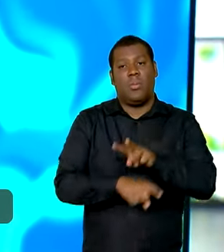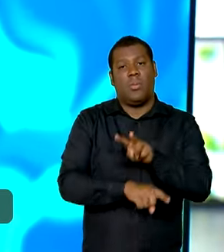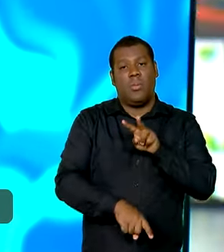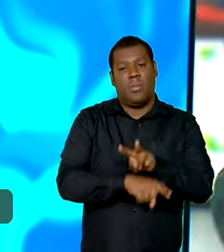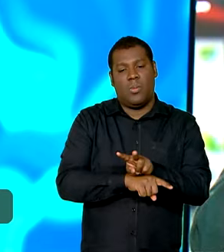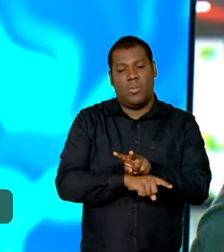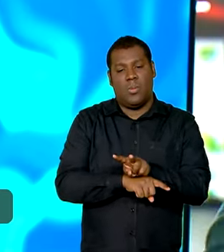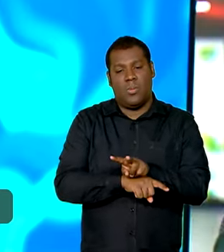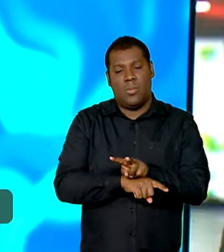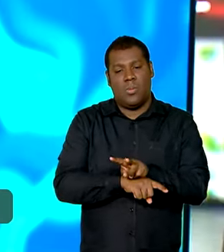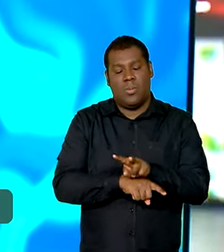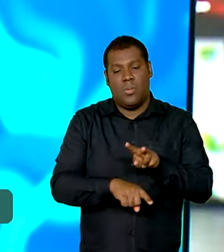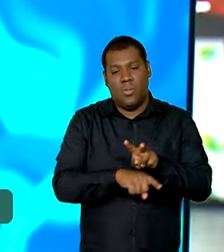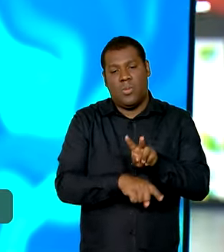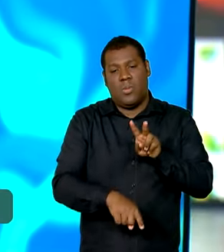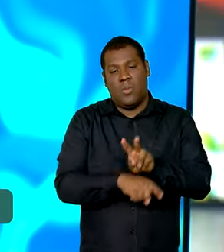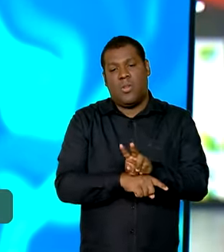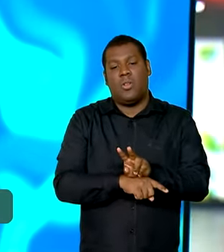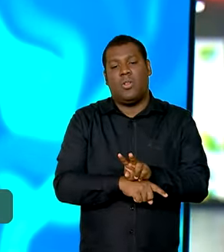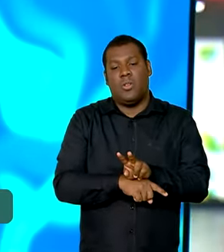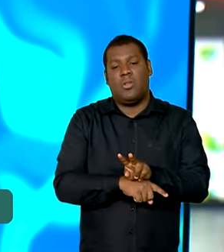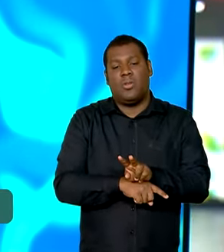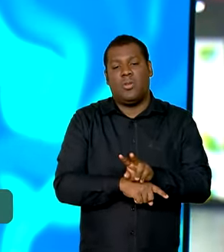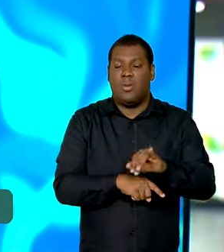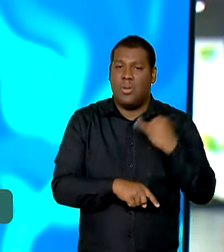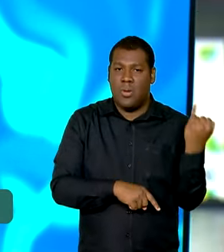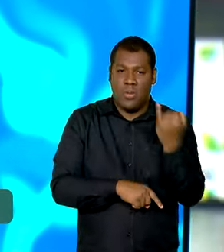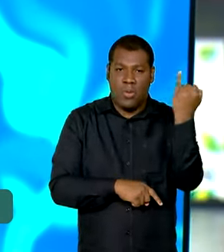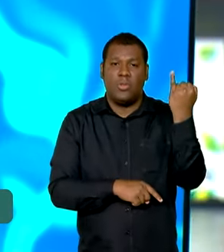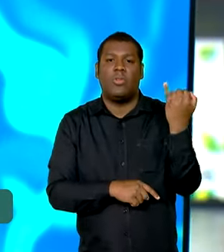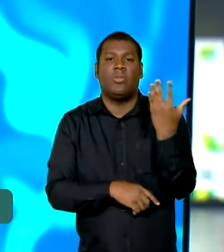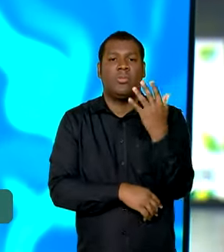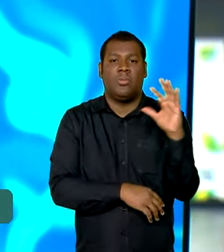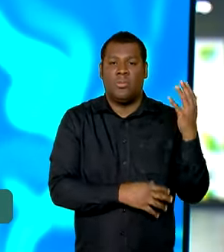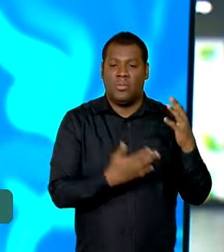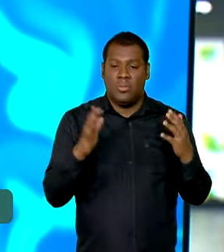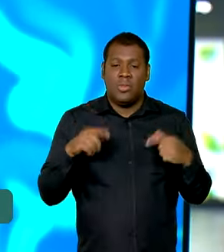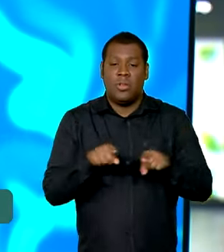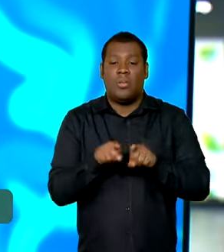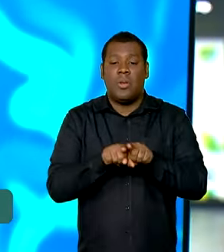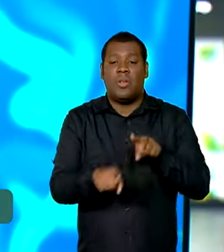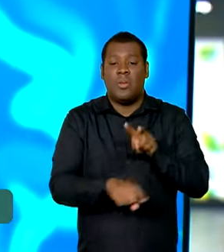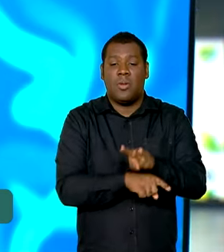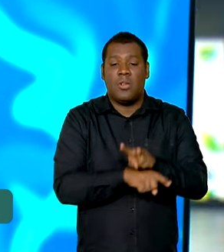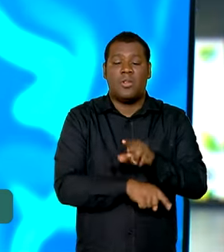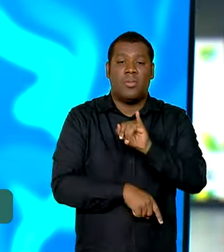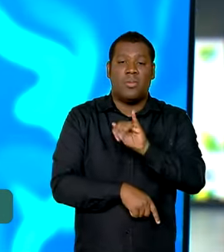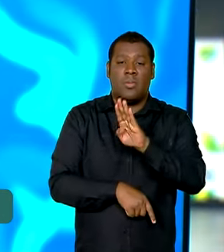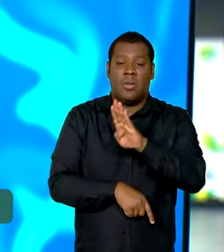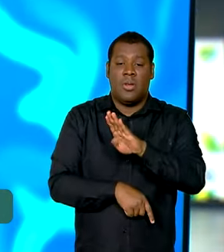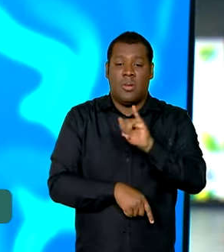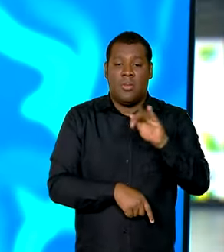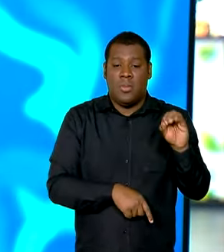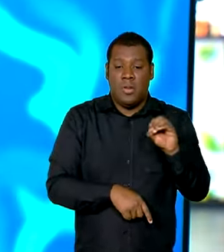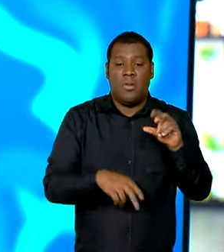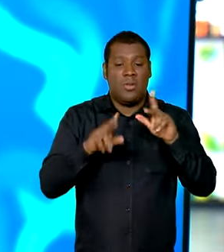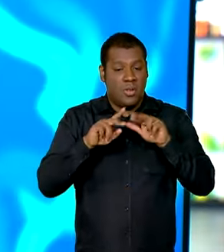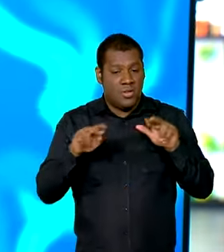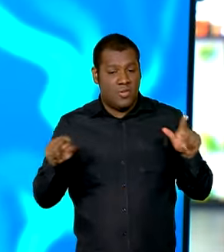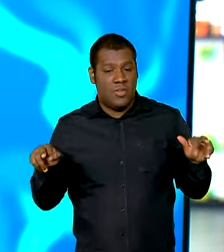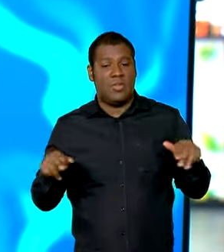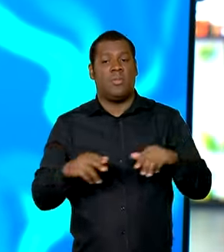desse espaço tão importante para a preservação da biodiversidade para serviços ecossistêmicos e para